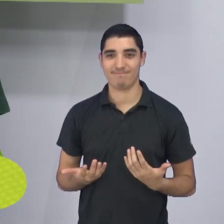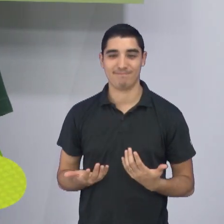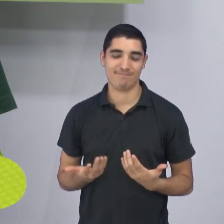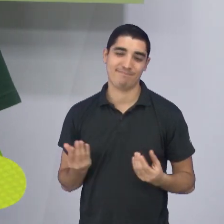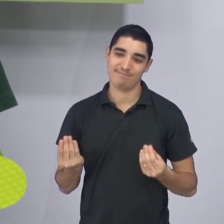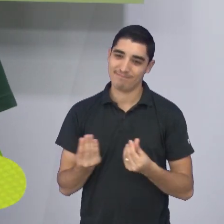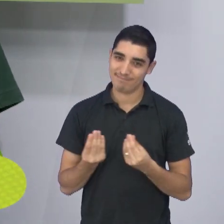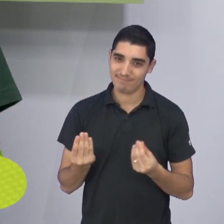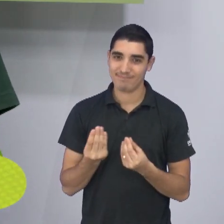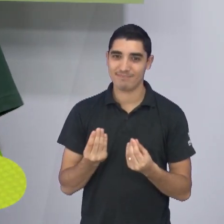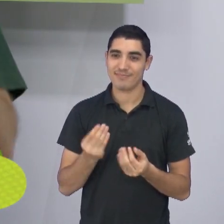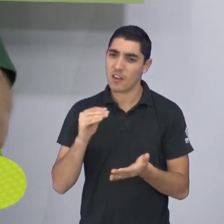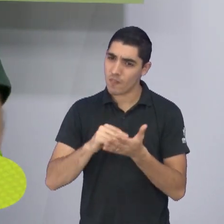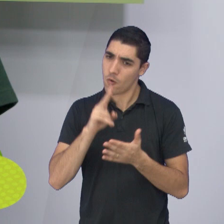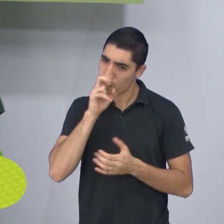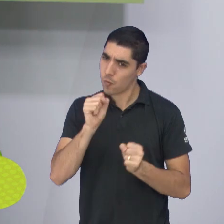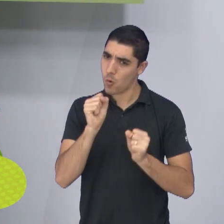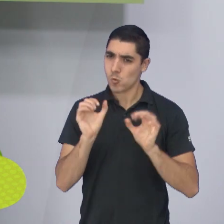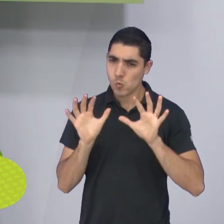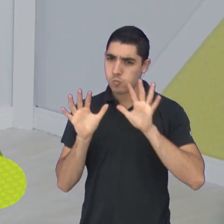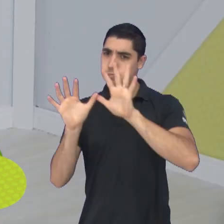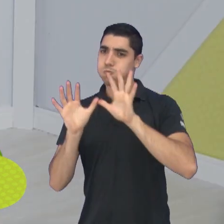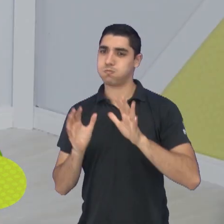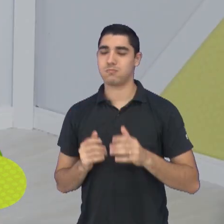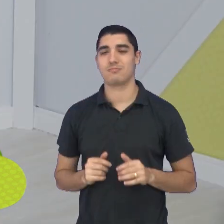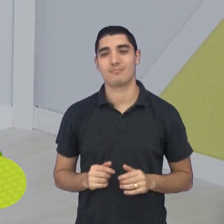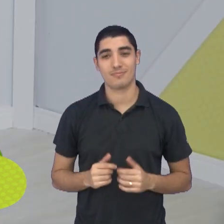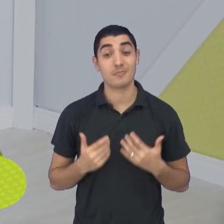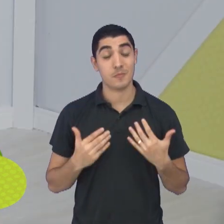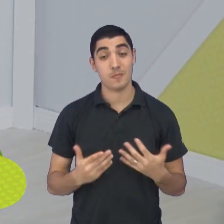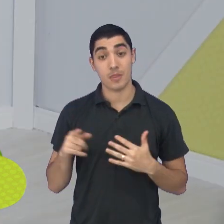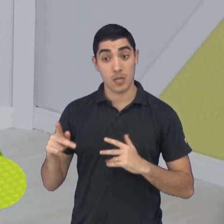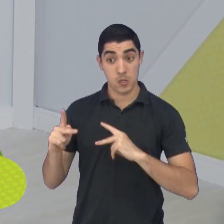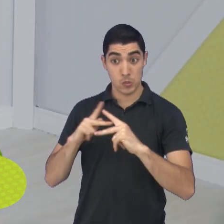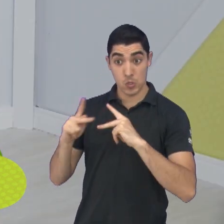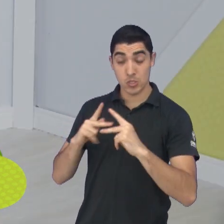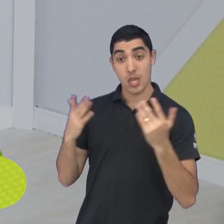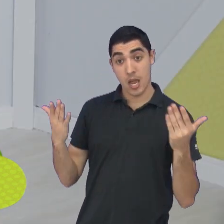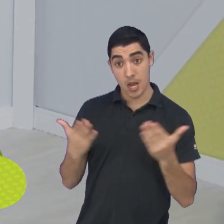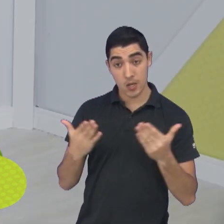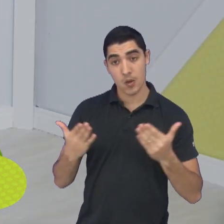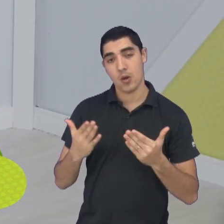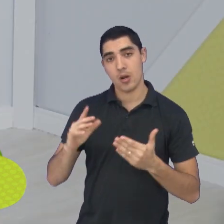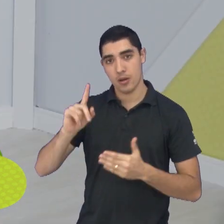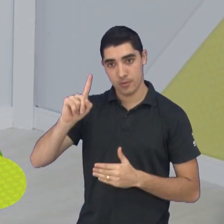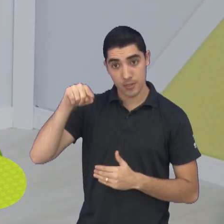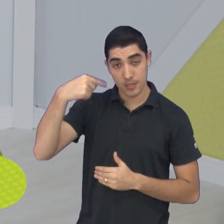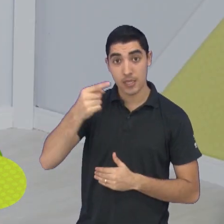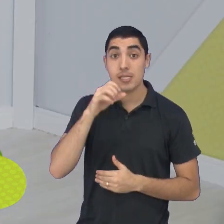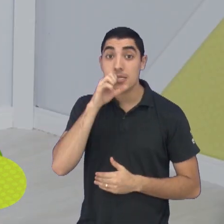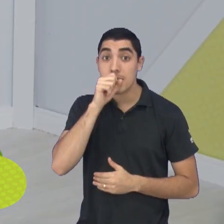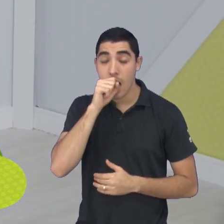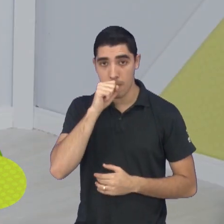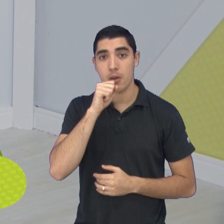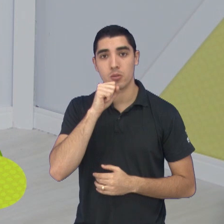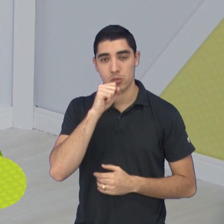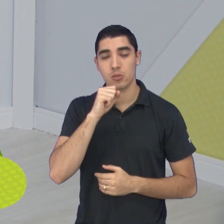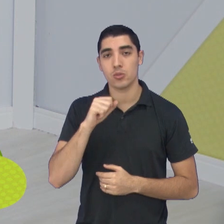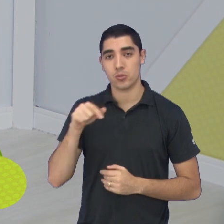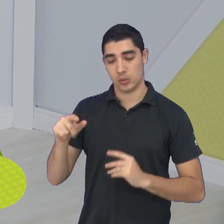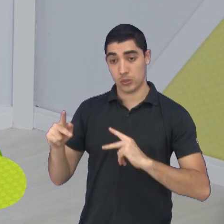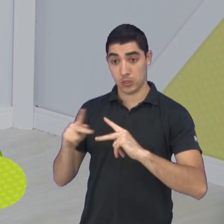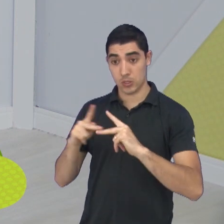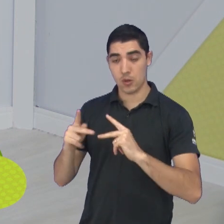Faltou uma mão mais forte, mais firme ali. Pois é. E o São José Futsal volta à quadra no próximo sábado. Vai até